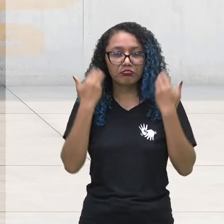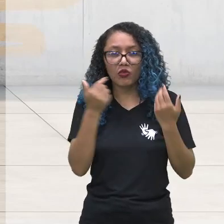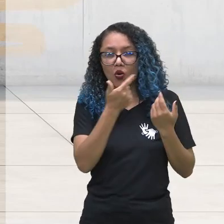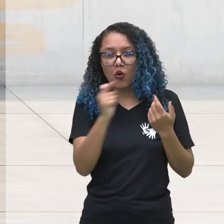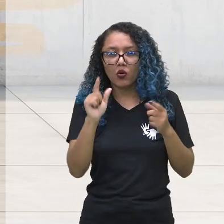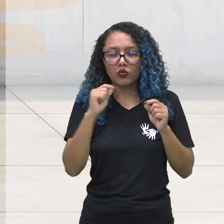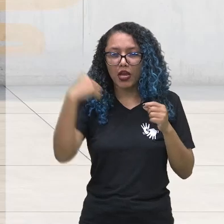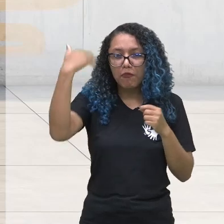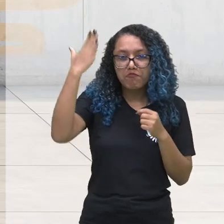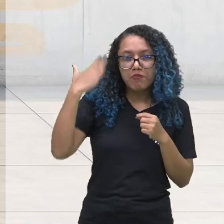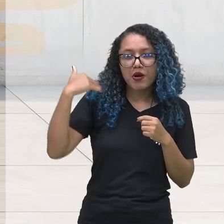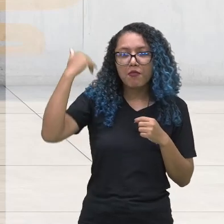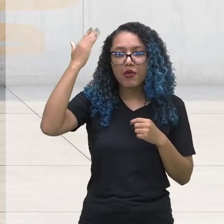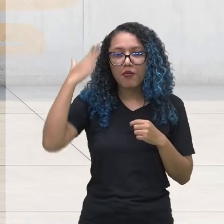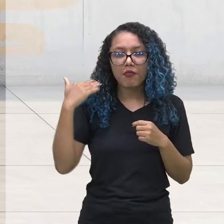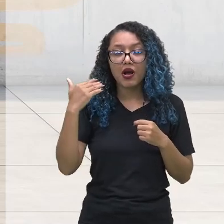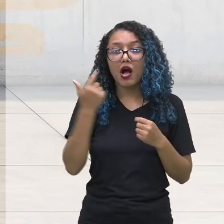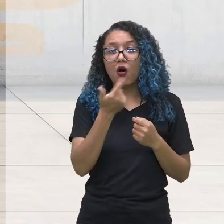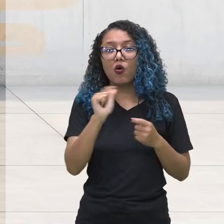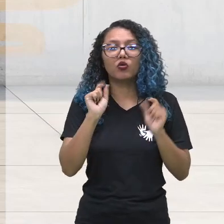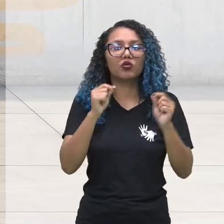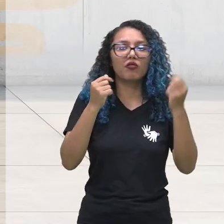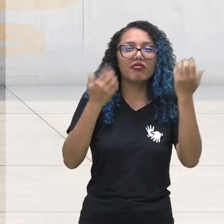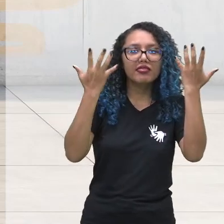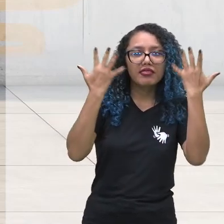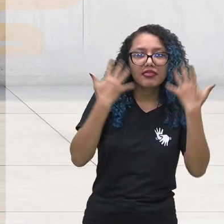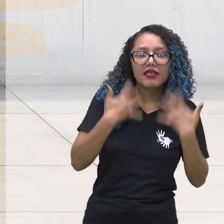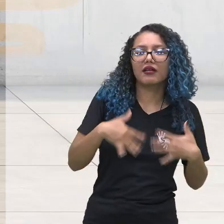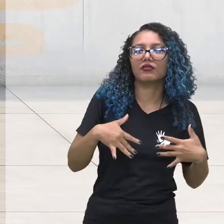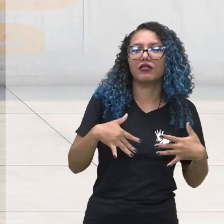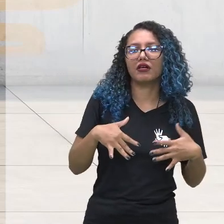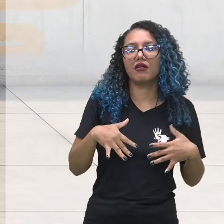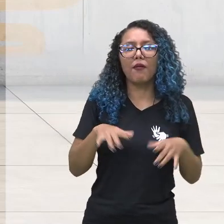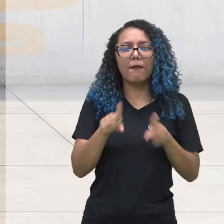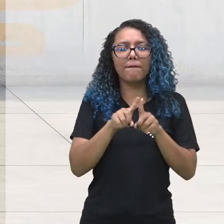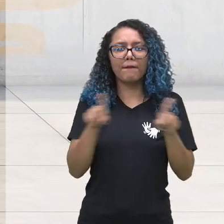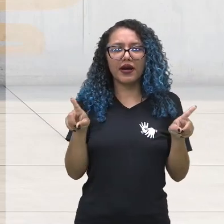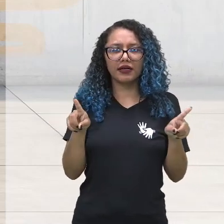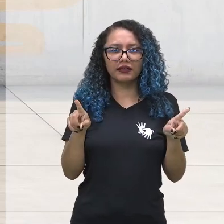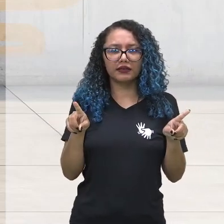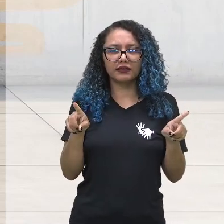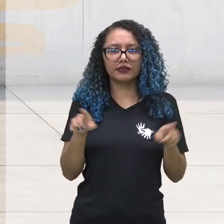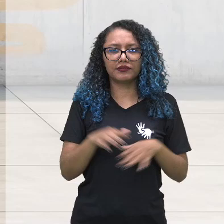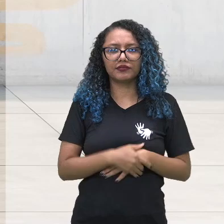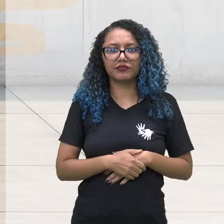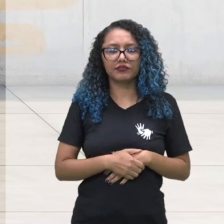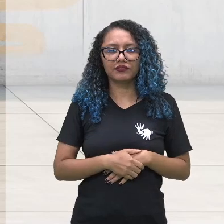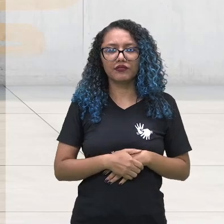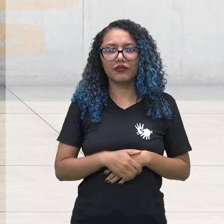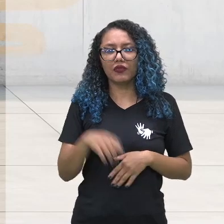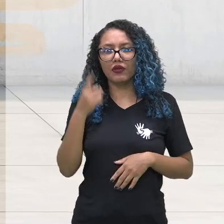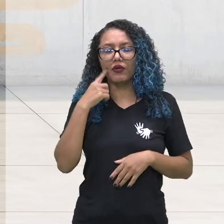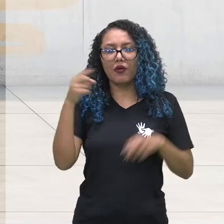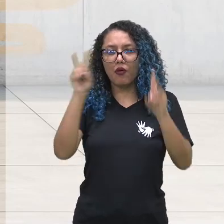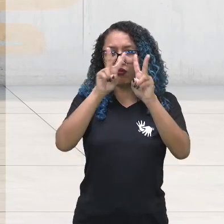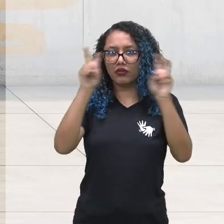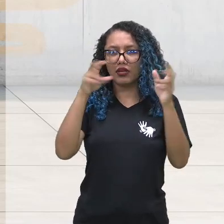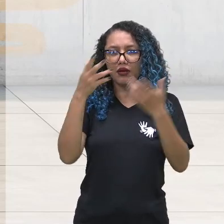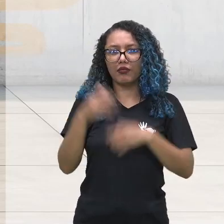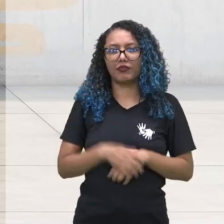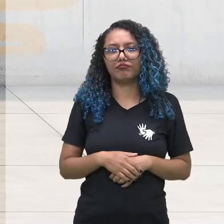cabelo tingido, outro não é tingido, é natural. Mas, aí tem aqui o tema, mural